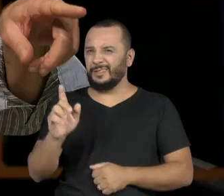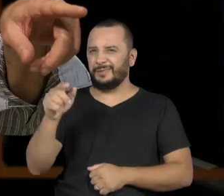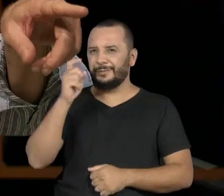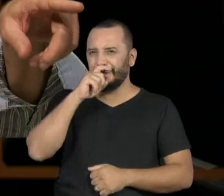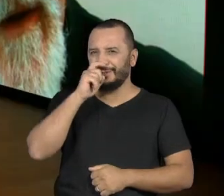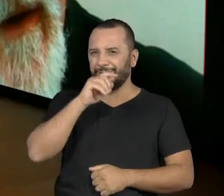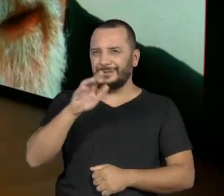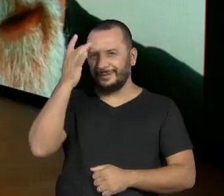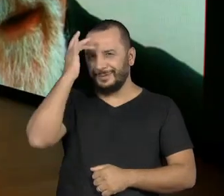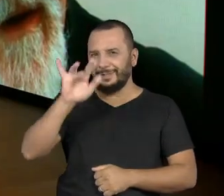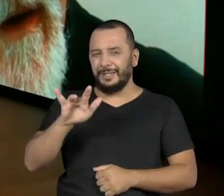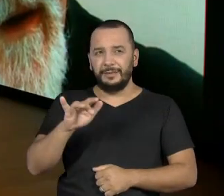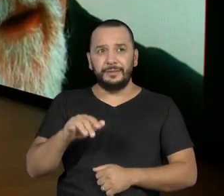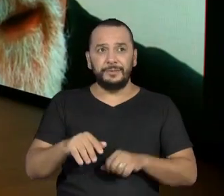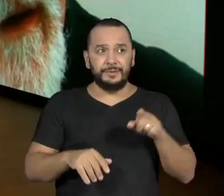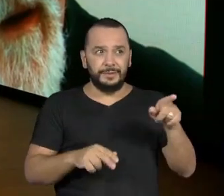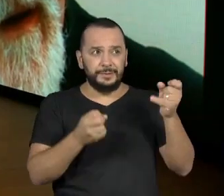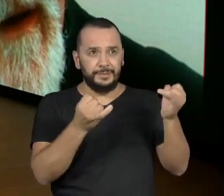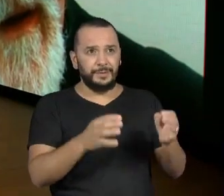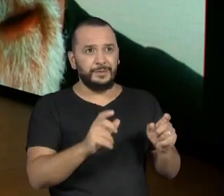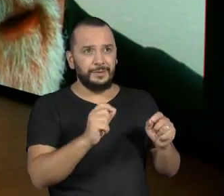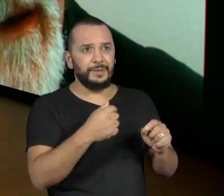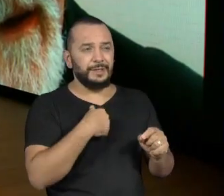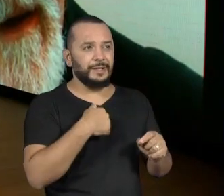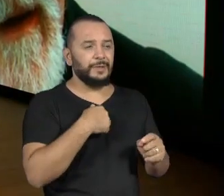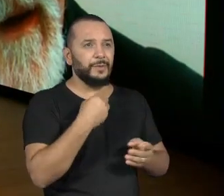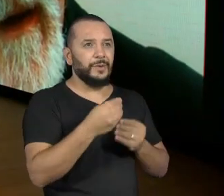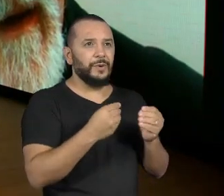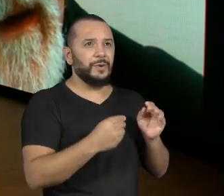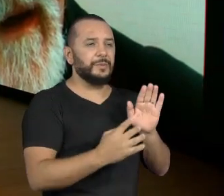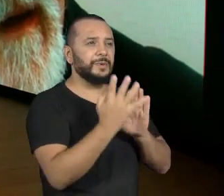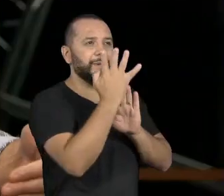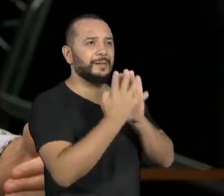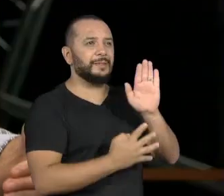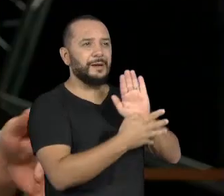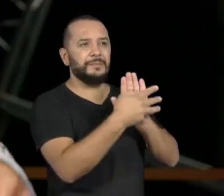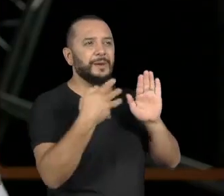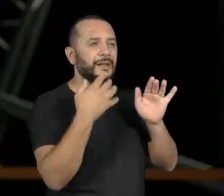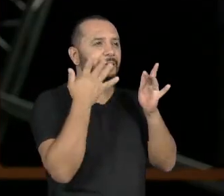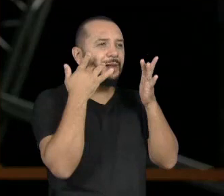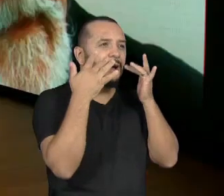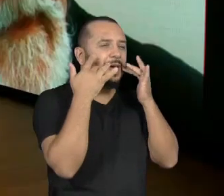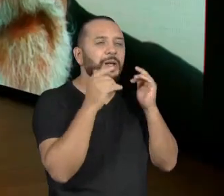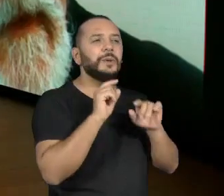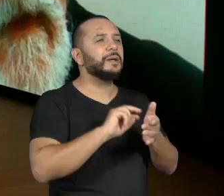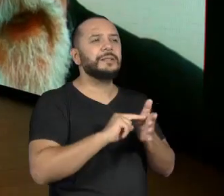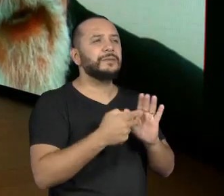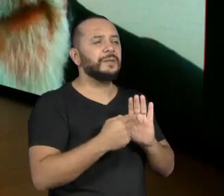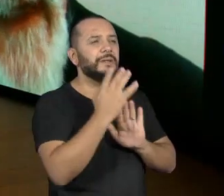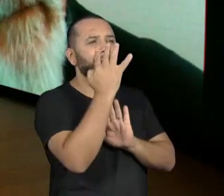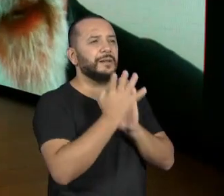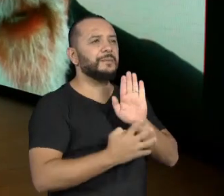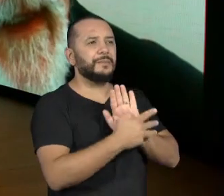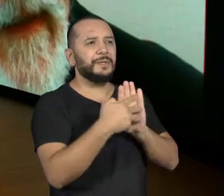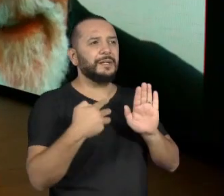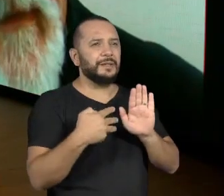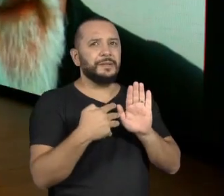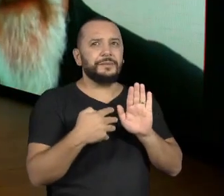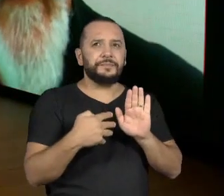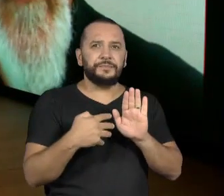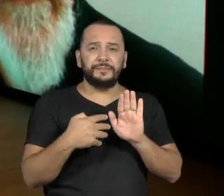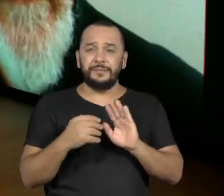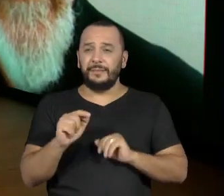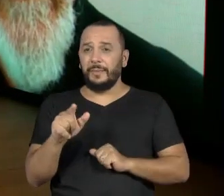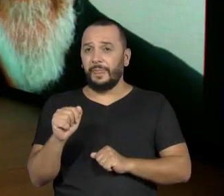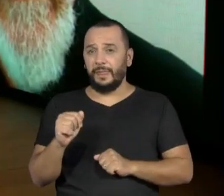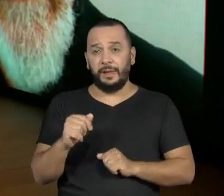aí que pouca gente conhece hoje em dia, a tabela do teatro. O que era a tabela do teatro? A tabela, se